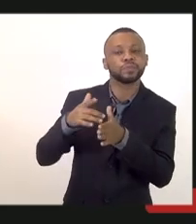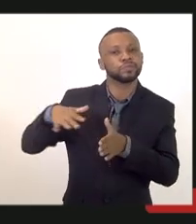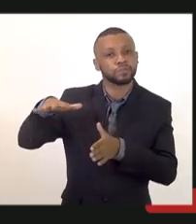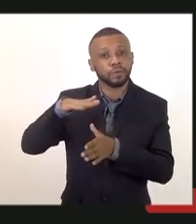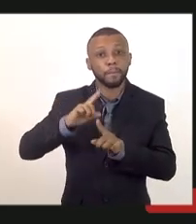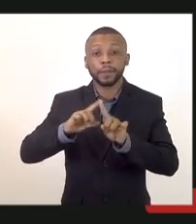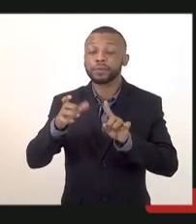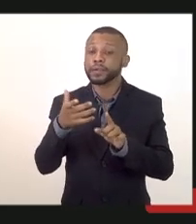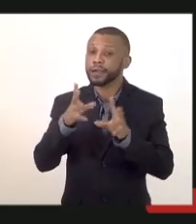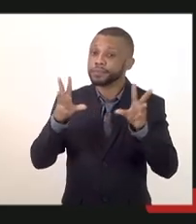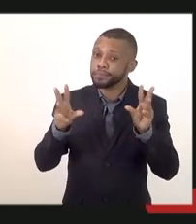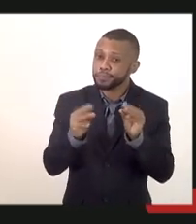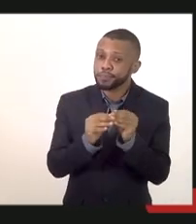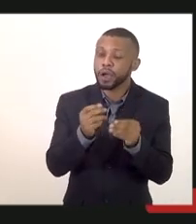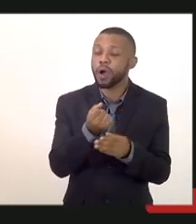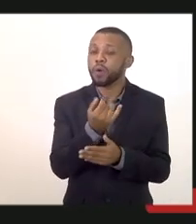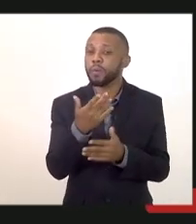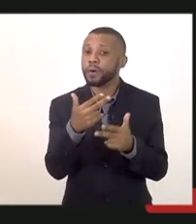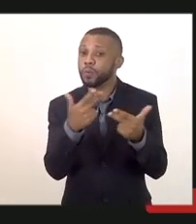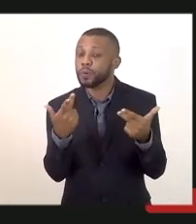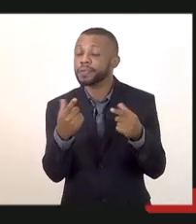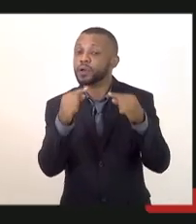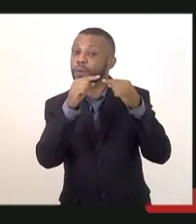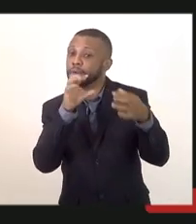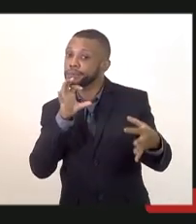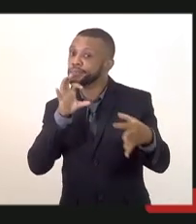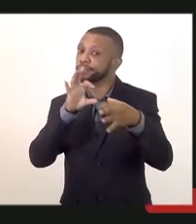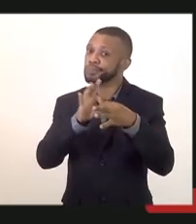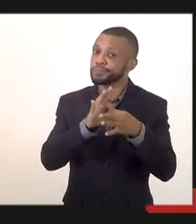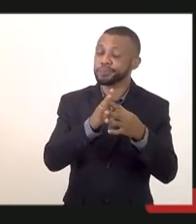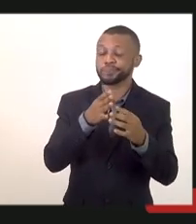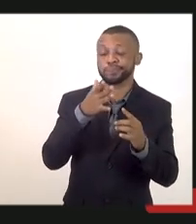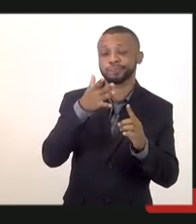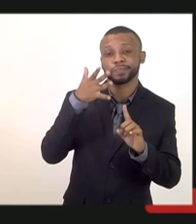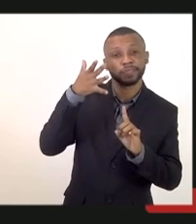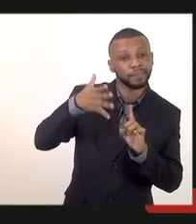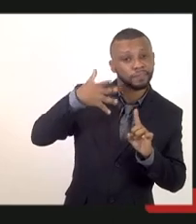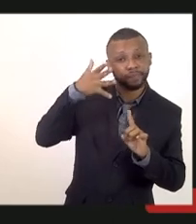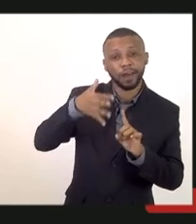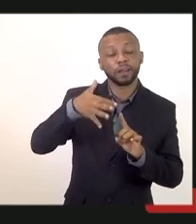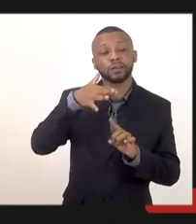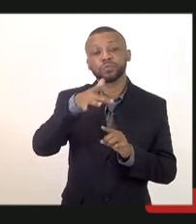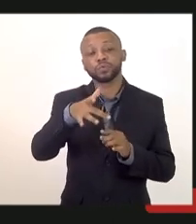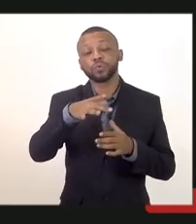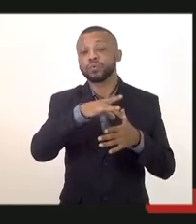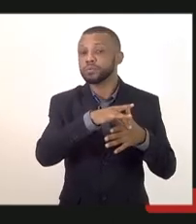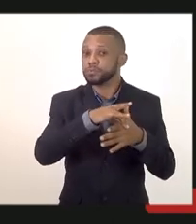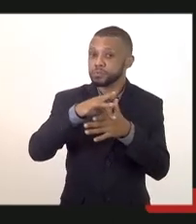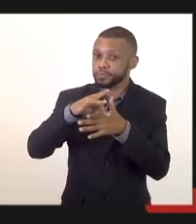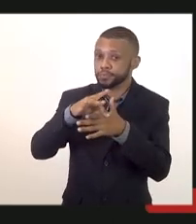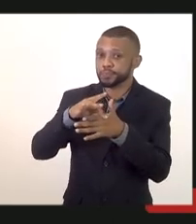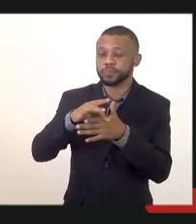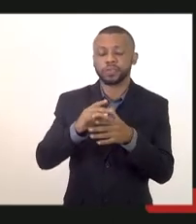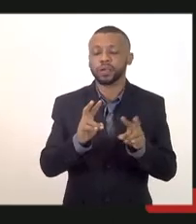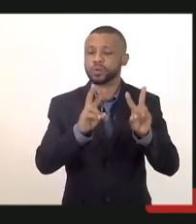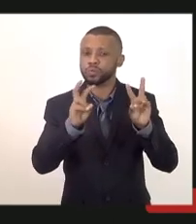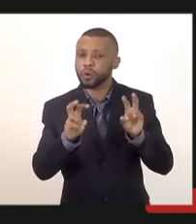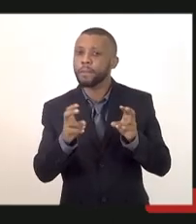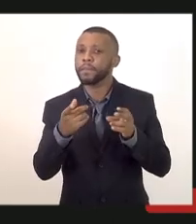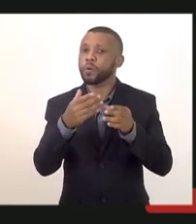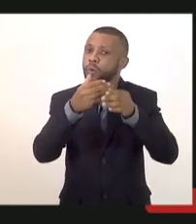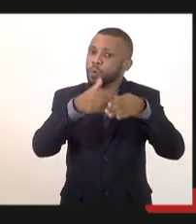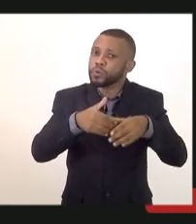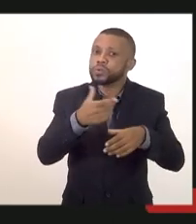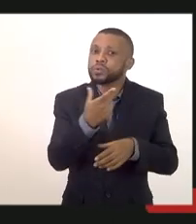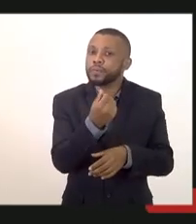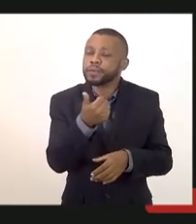vou ponderar algumas coisas aqui dentro da fala do comandante em relação ao concurso de 2015 comandante é o que eu represento